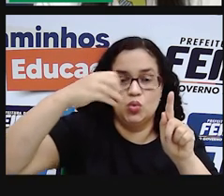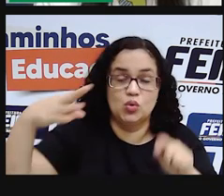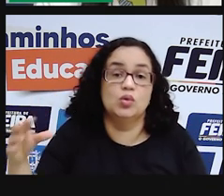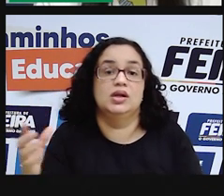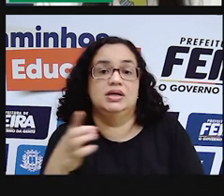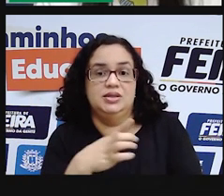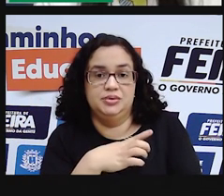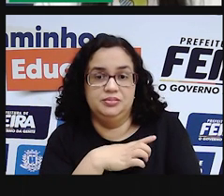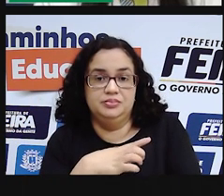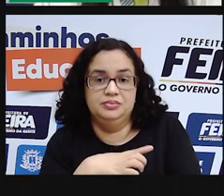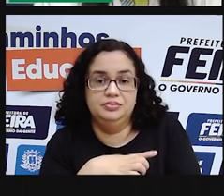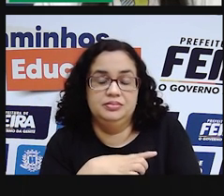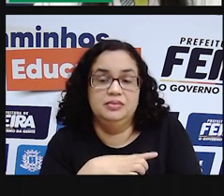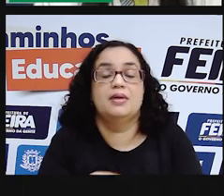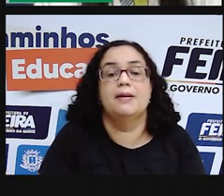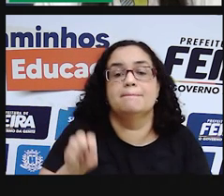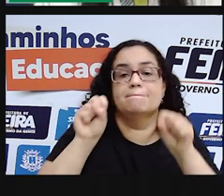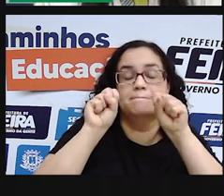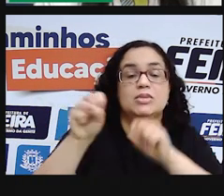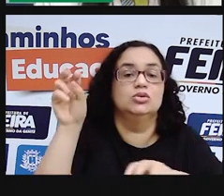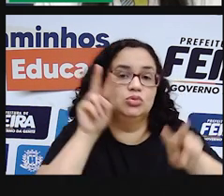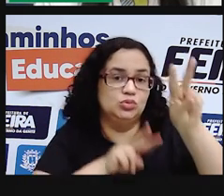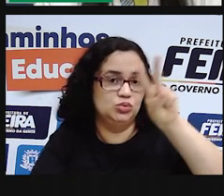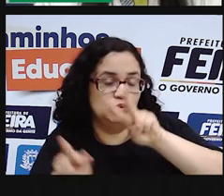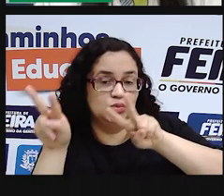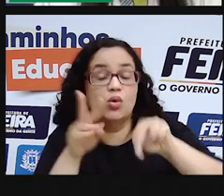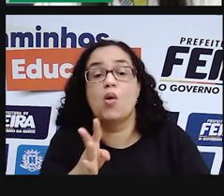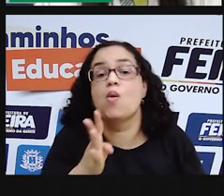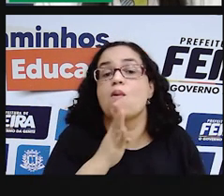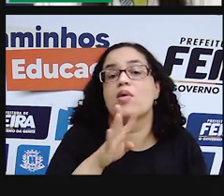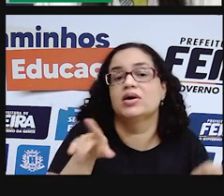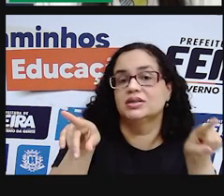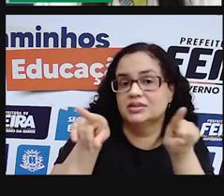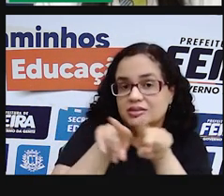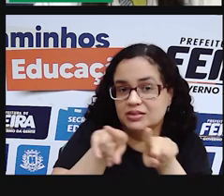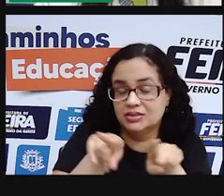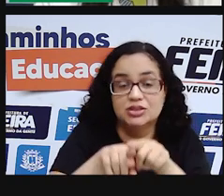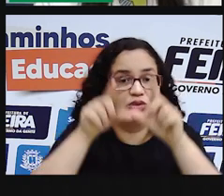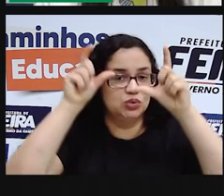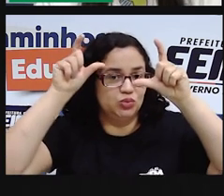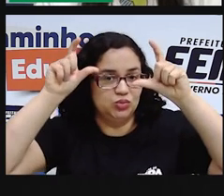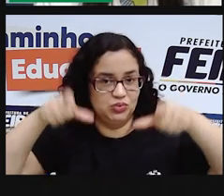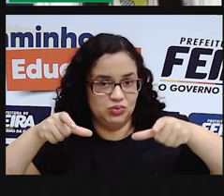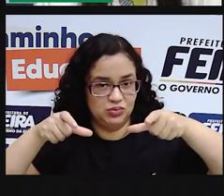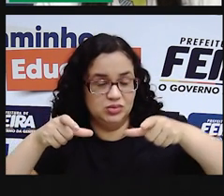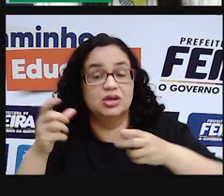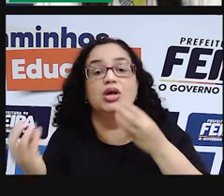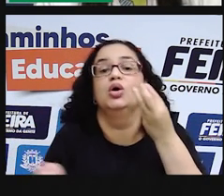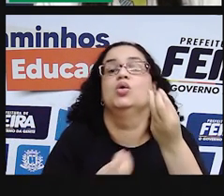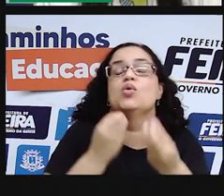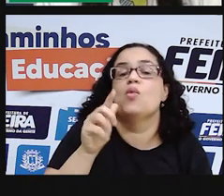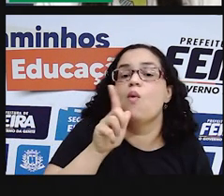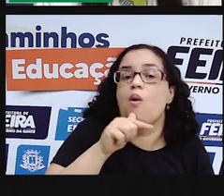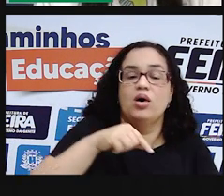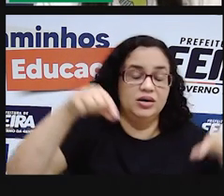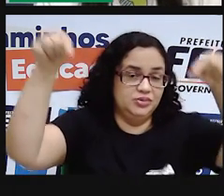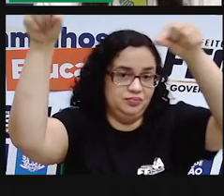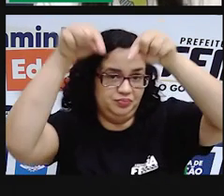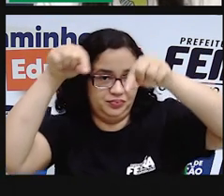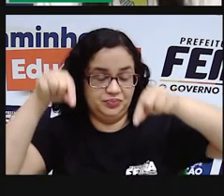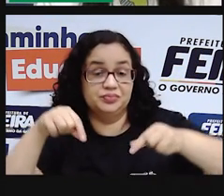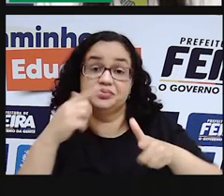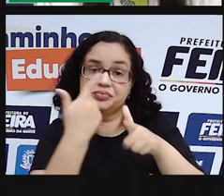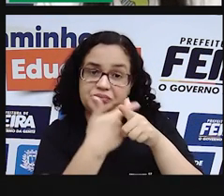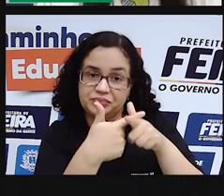disponibiliza para poder observar e conhecer também a localização e a forma como essas lagoas estão